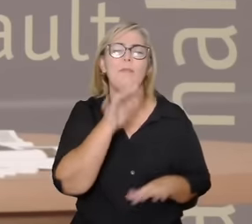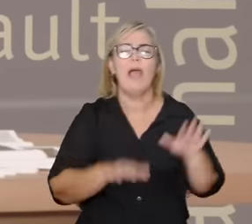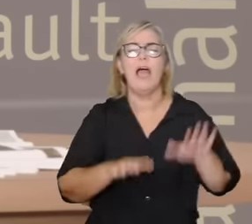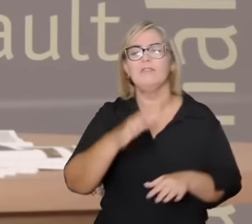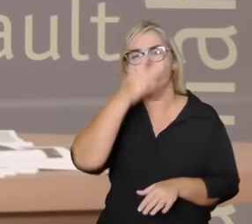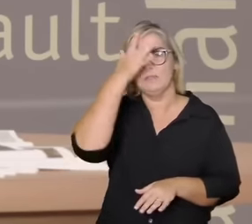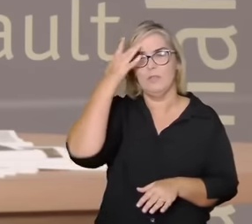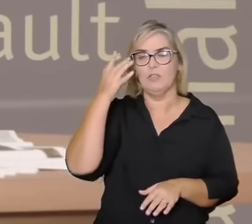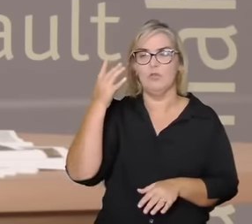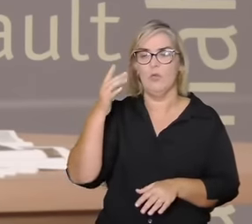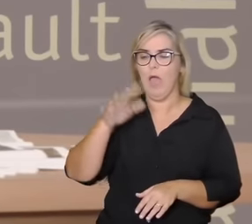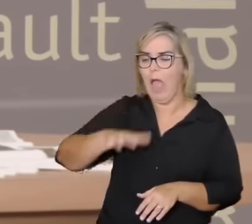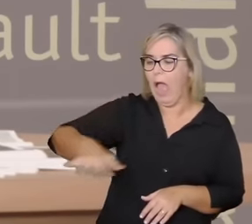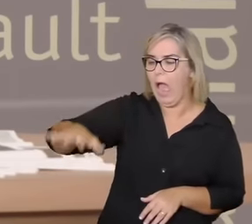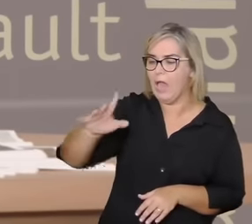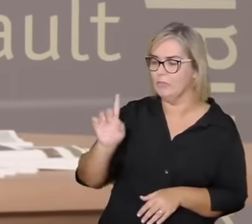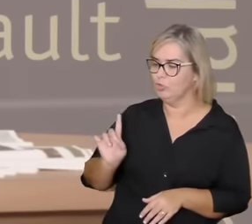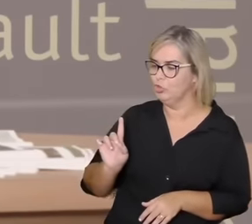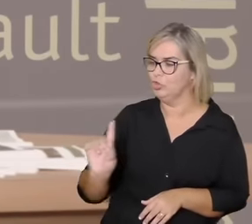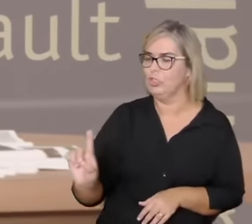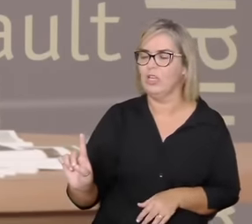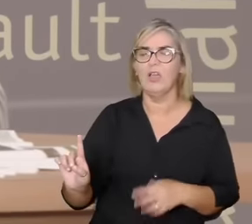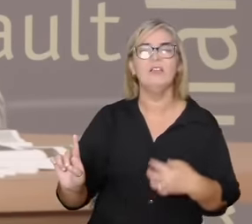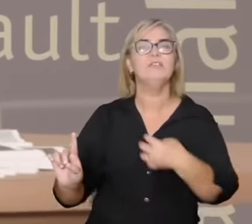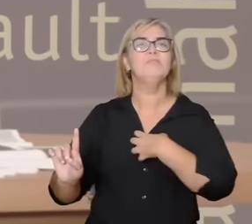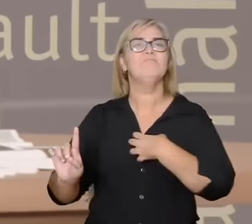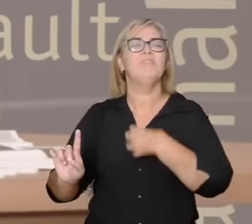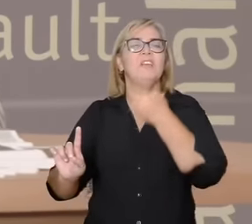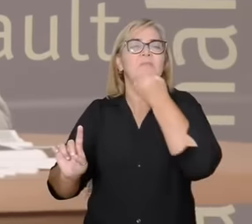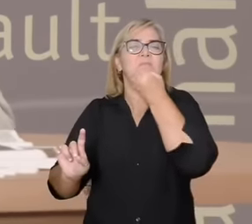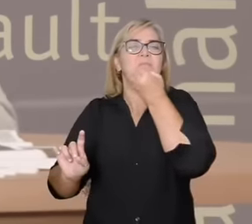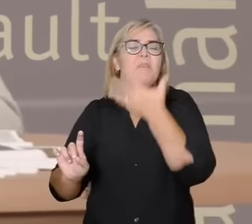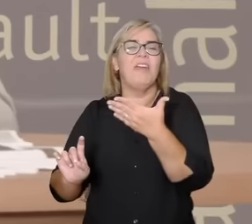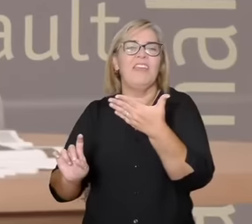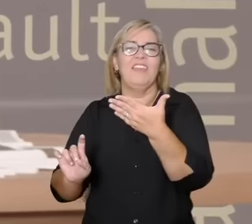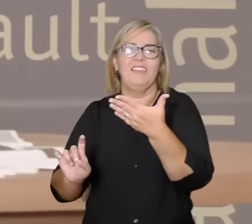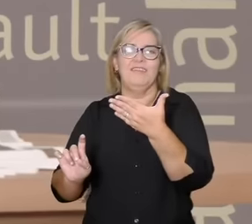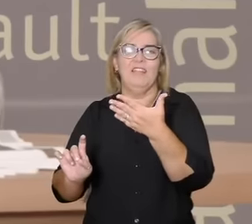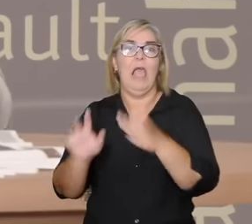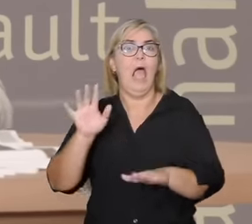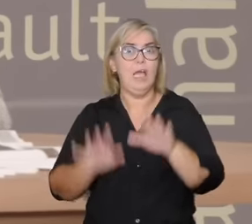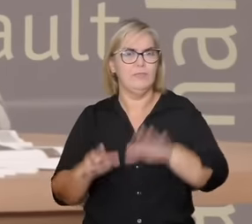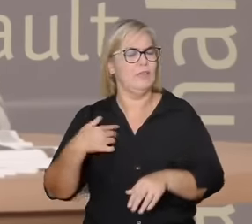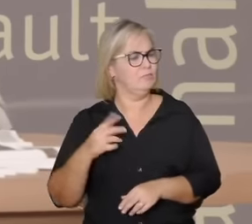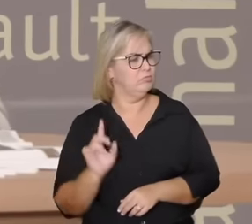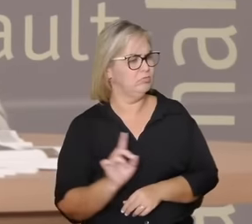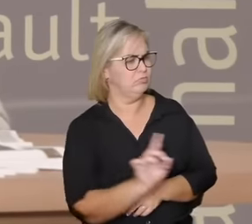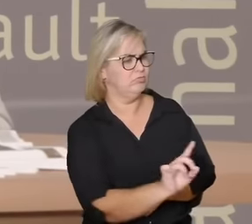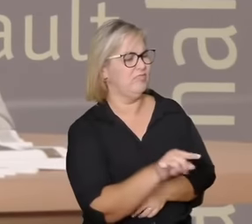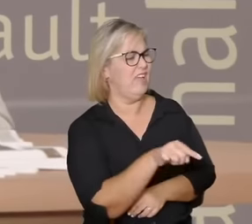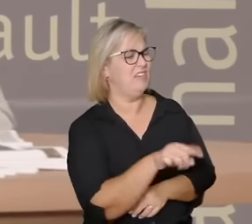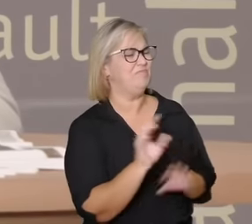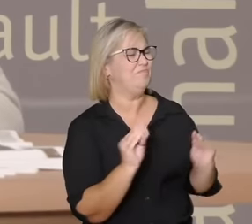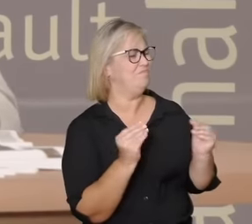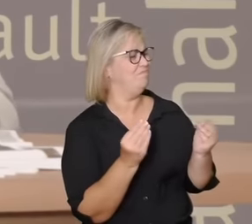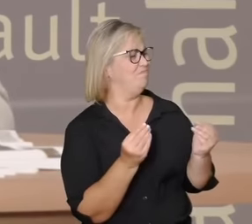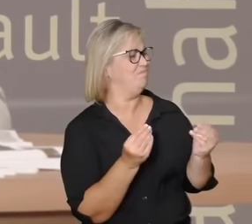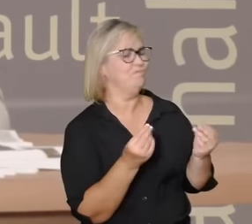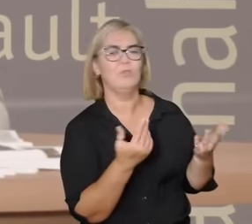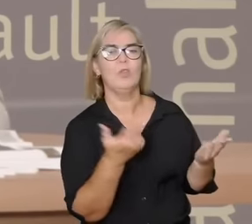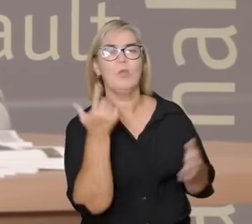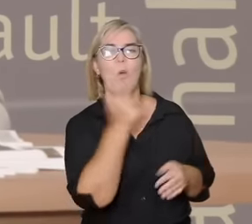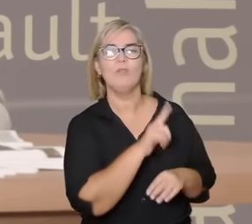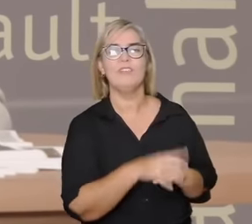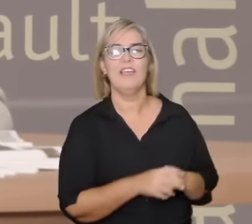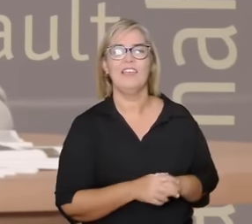muito bem em outro nem tanto com algumas pessoas ela parece reagir melhor com outras nem tanto é como os